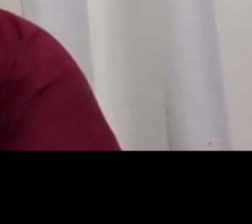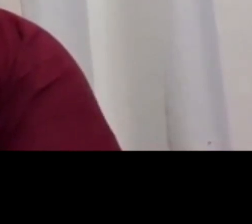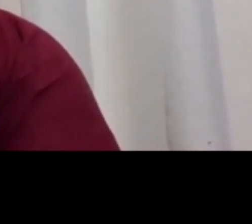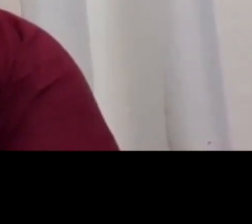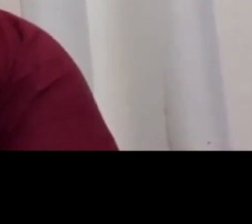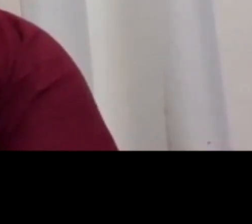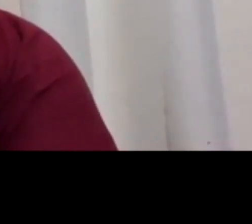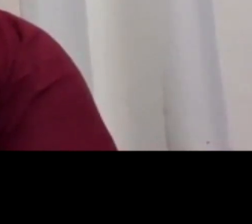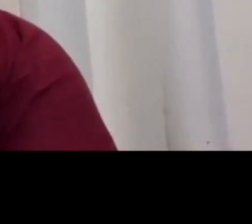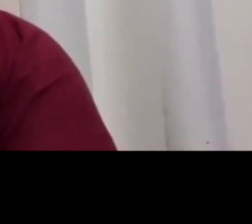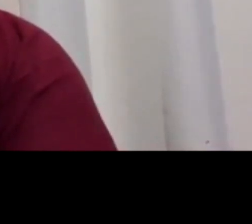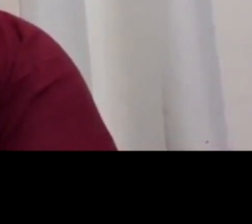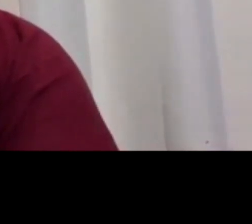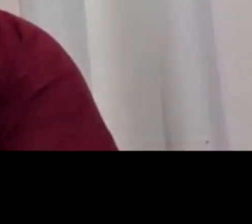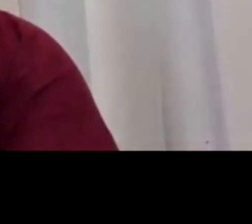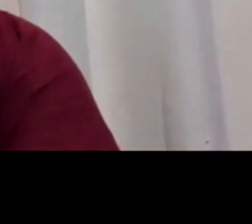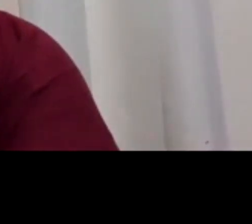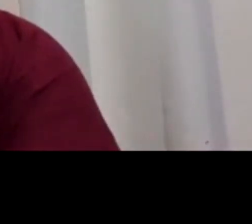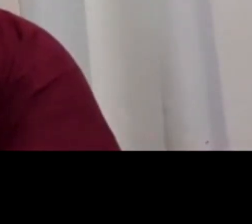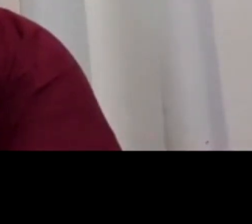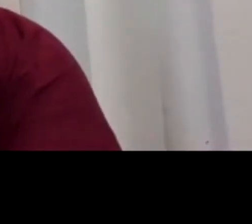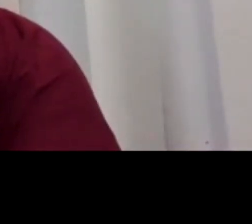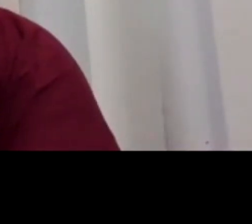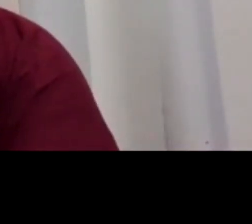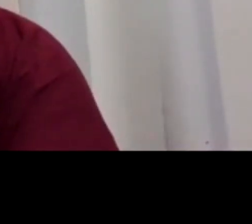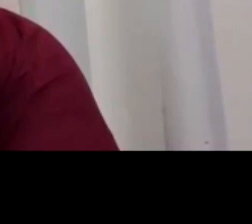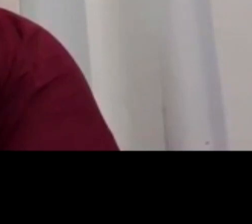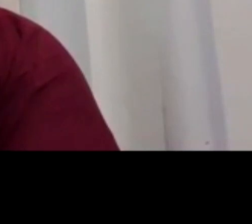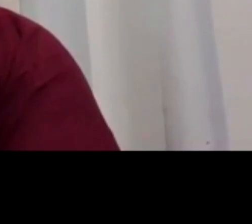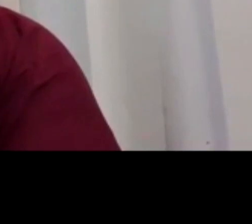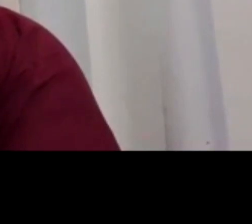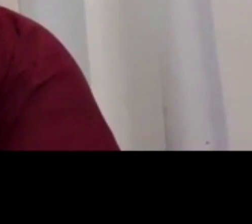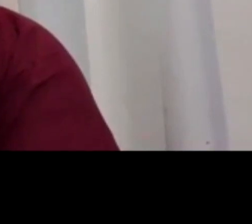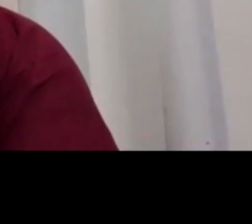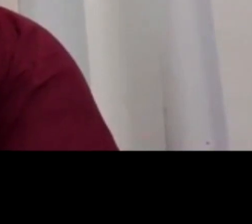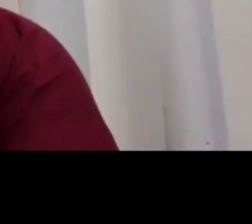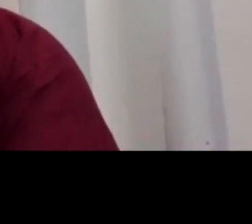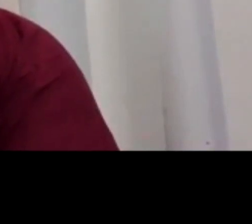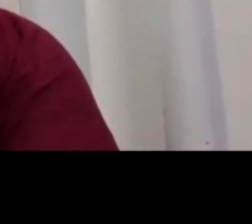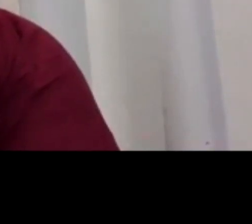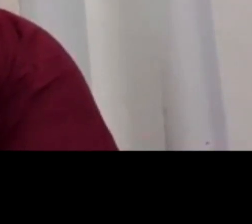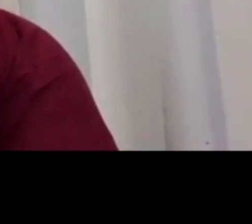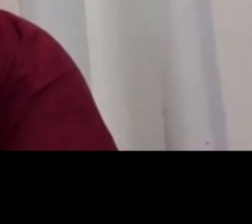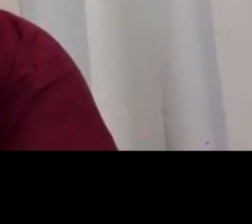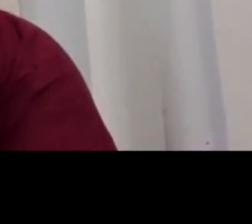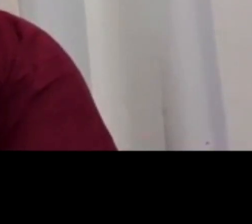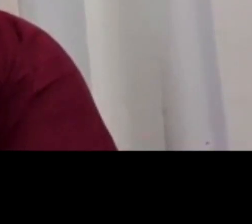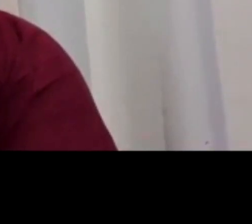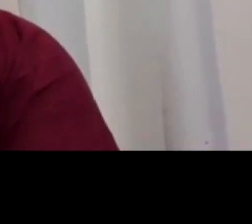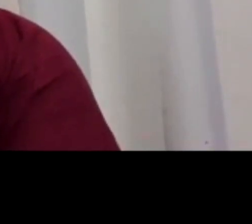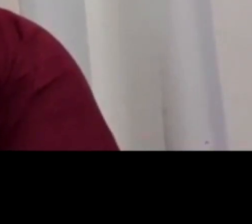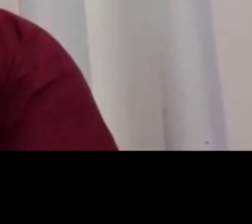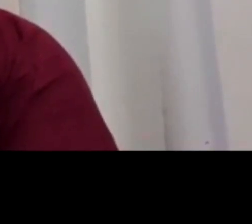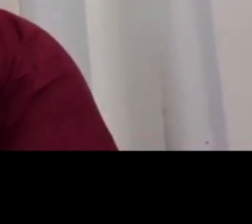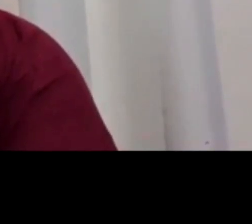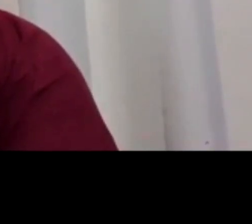Vai fazer com que nós possamos nos questionar como um modelo moral e ético pode ser construído em uma sociedade